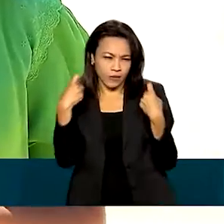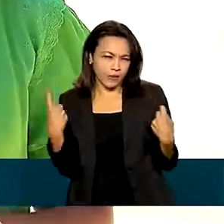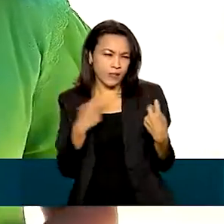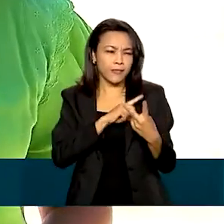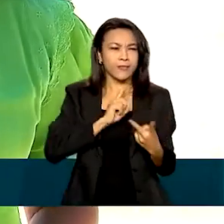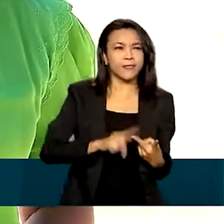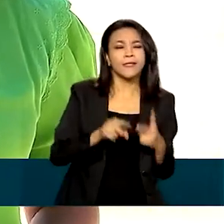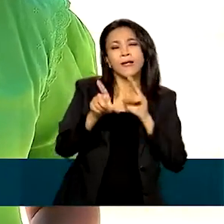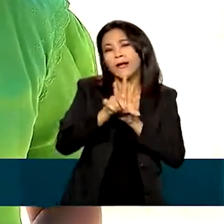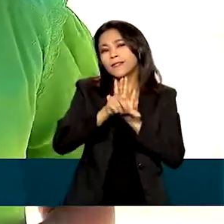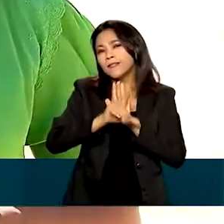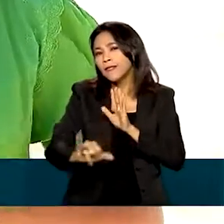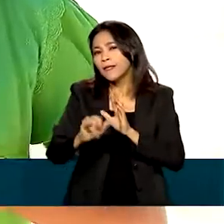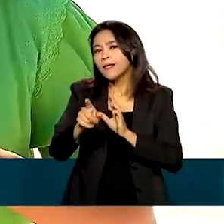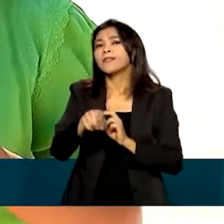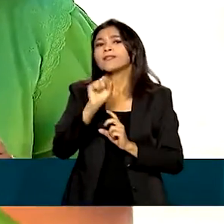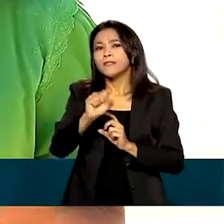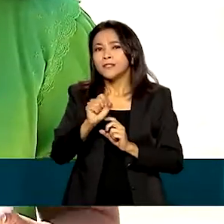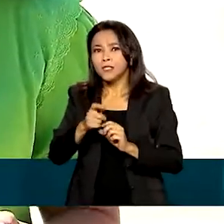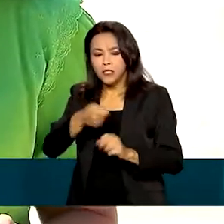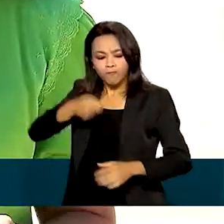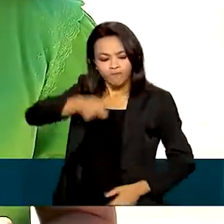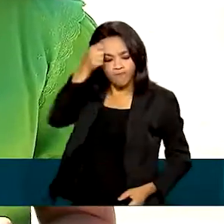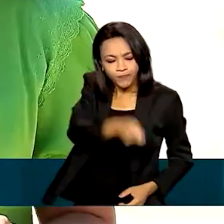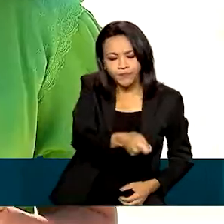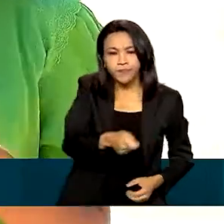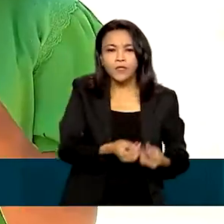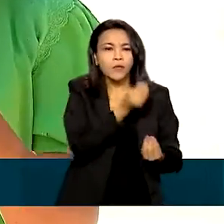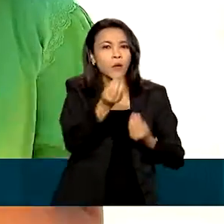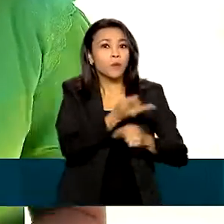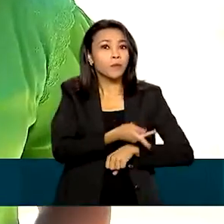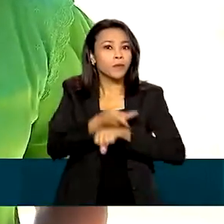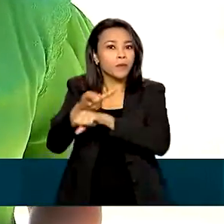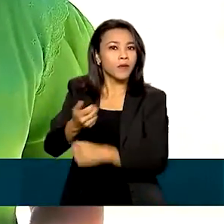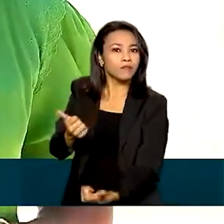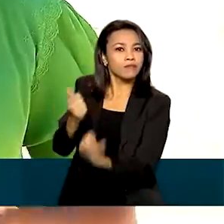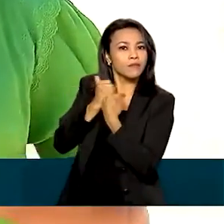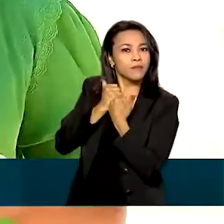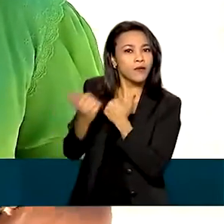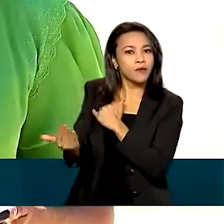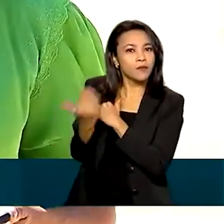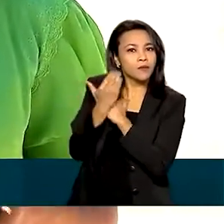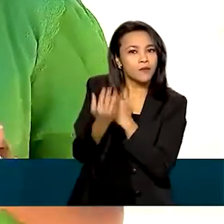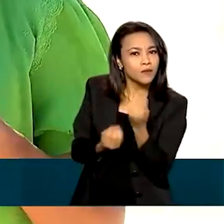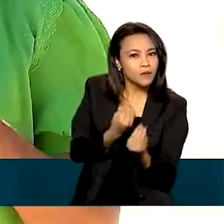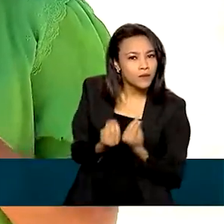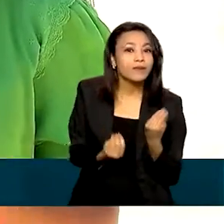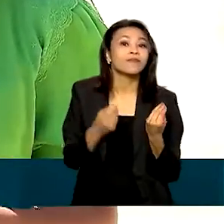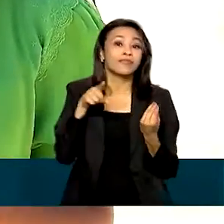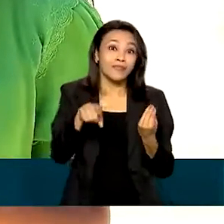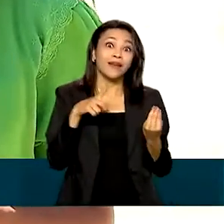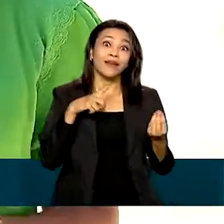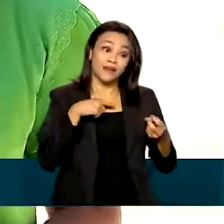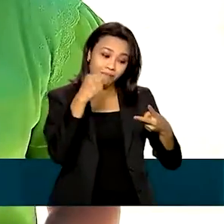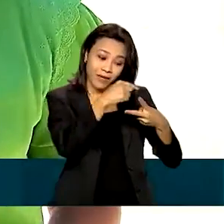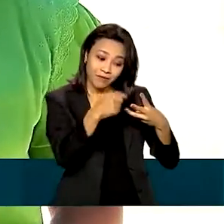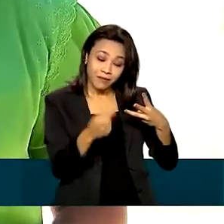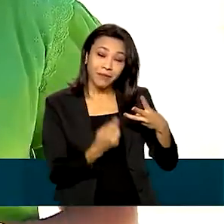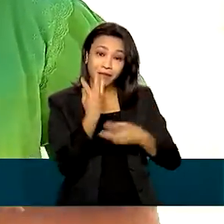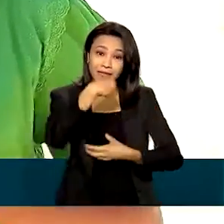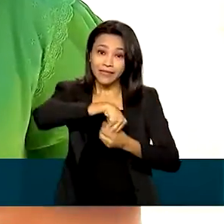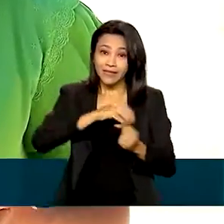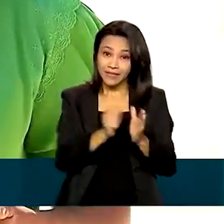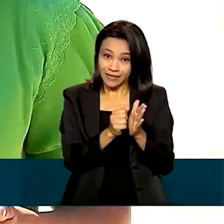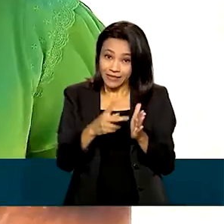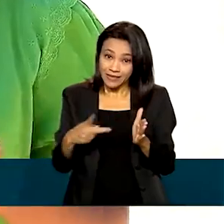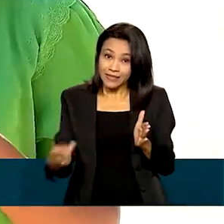leis que devem ser aplicadas e como buscar ajuda. O serviço garante a segurança e a efetiva investigação